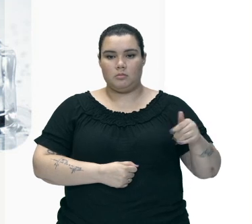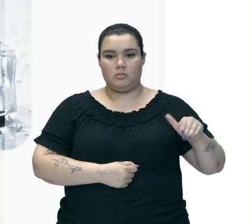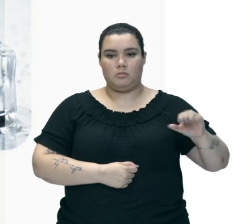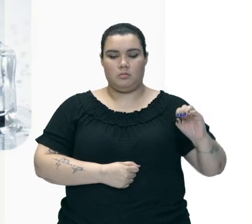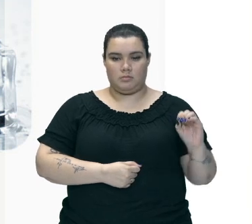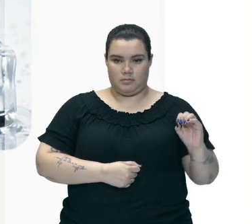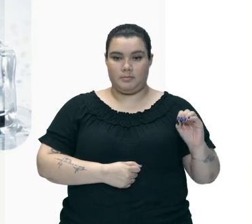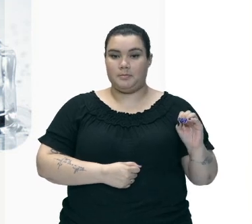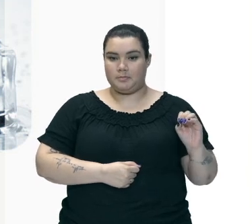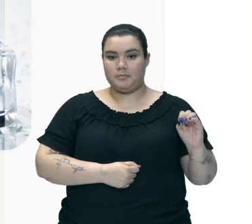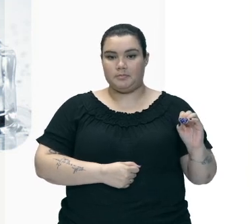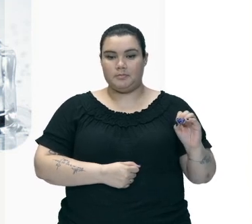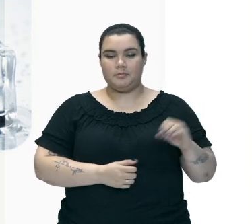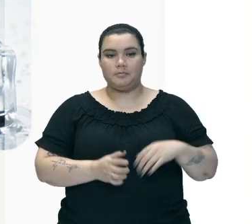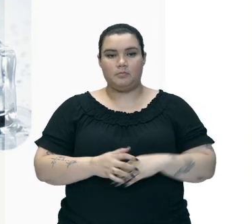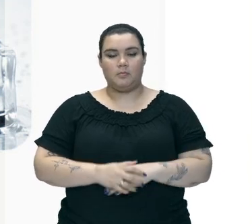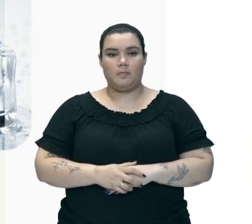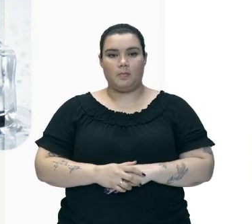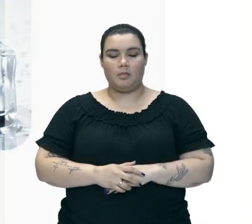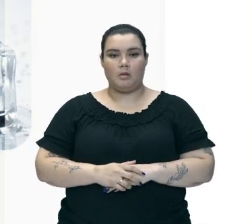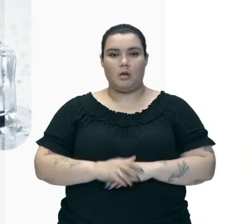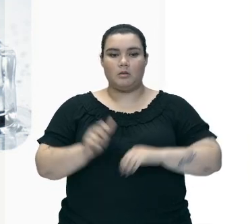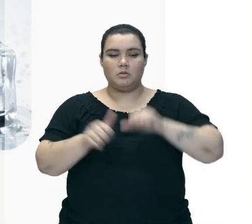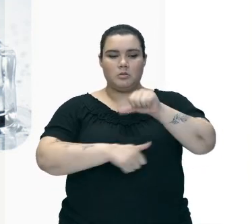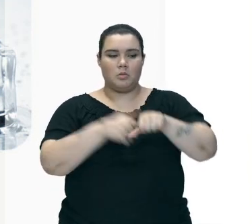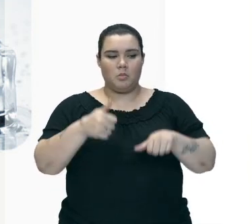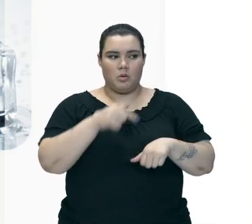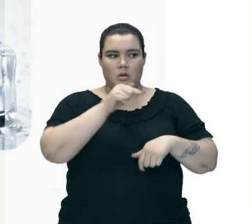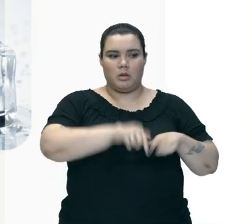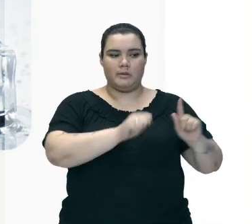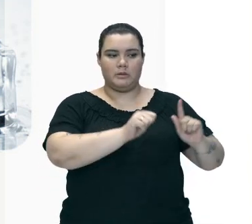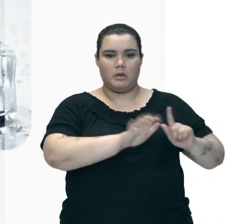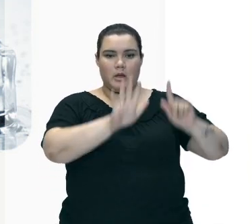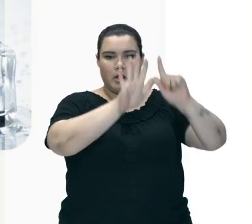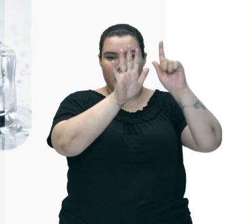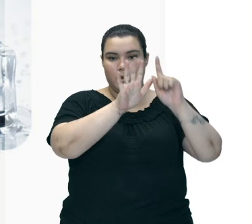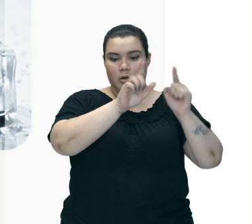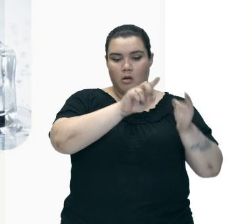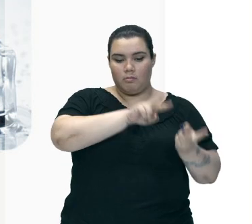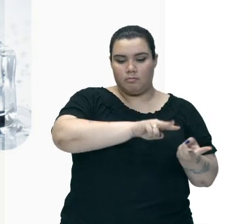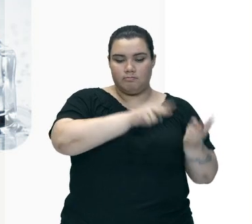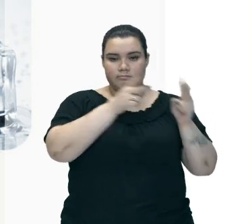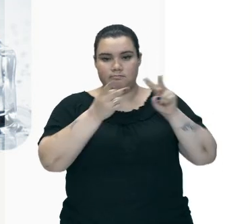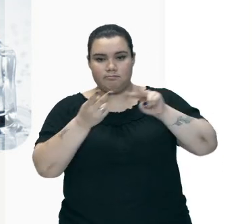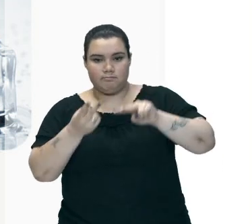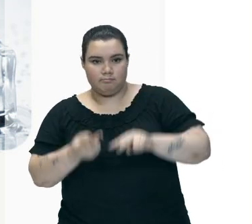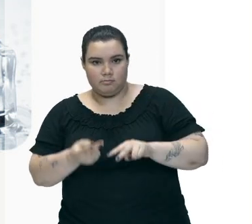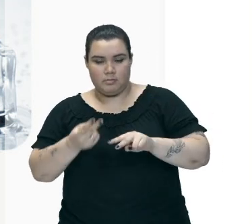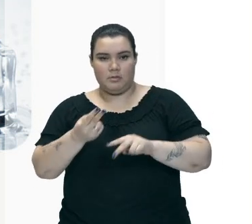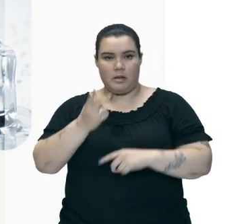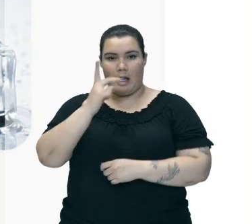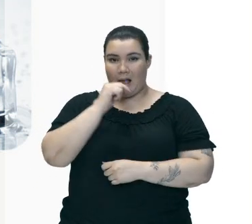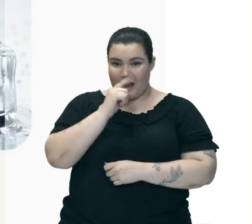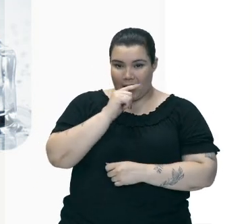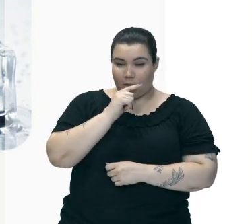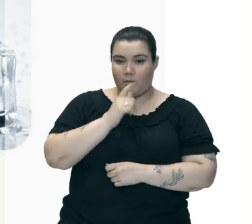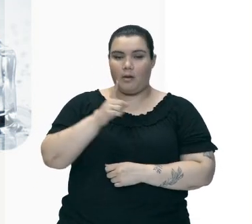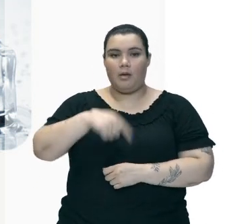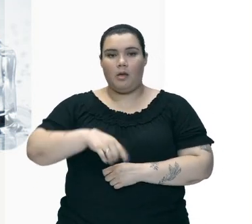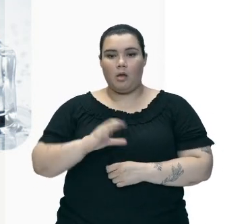Já quando Nós temos O inverso Nós temos A Condensação